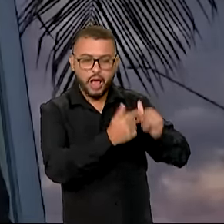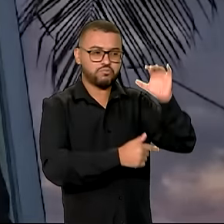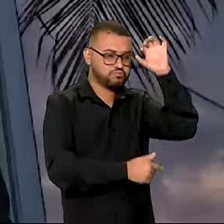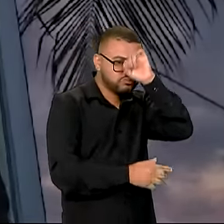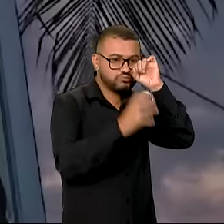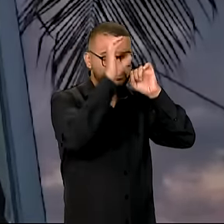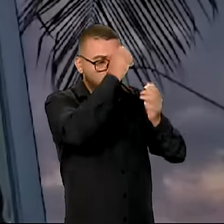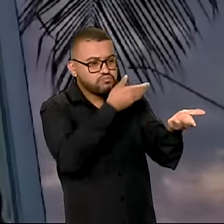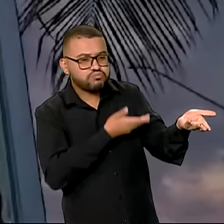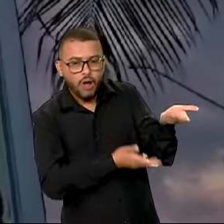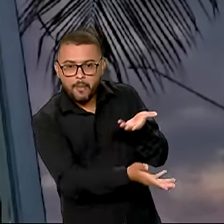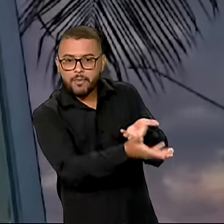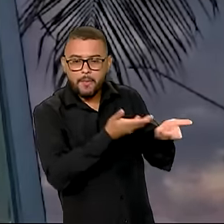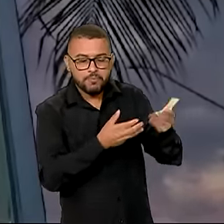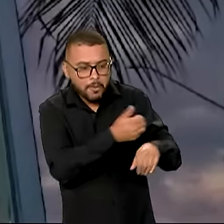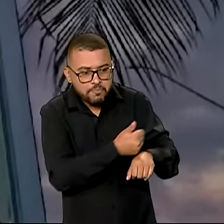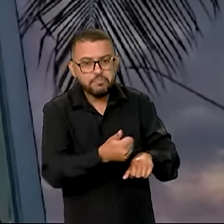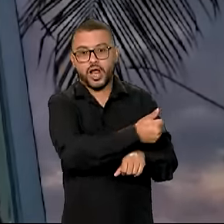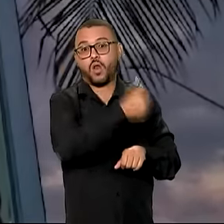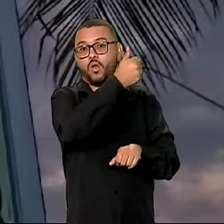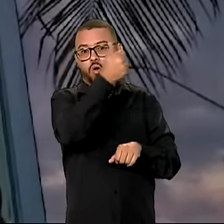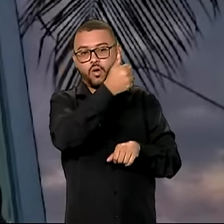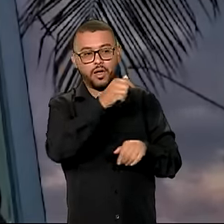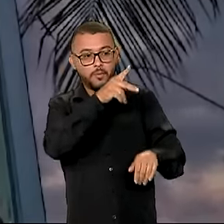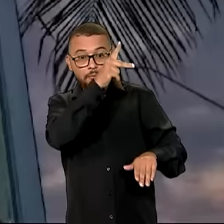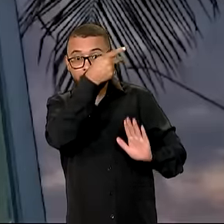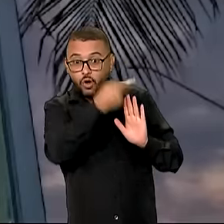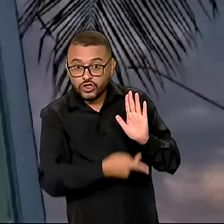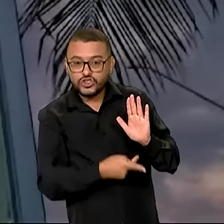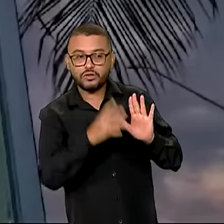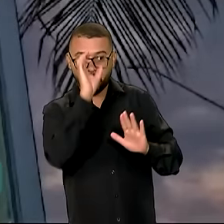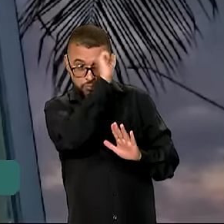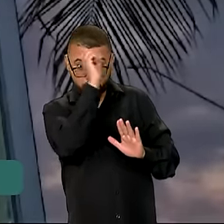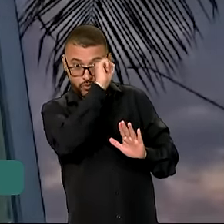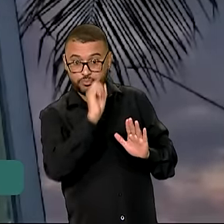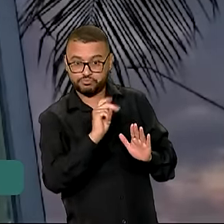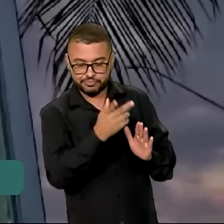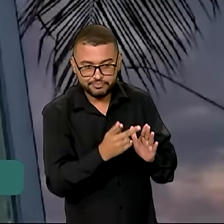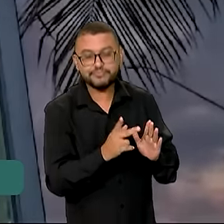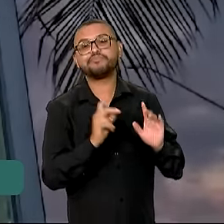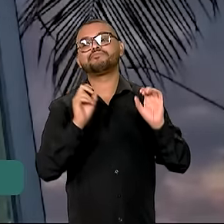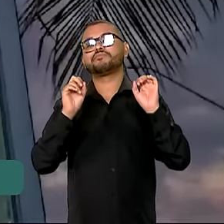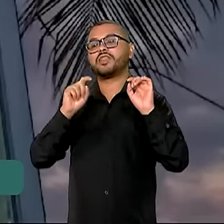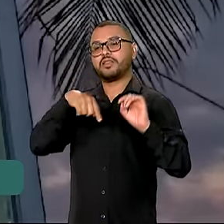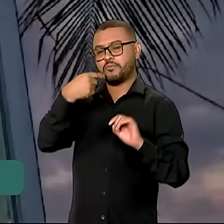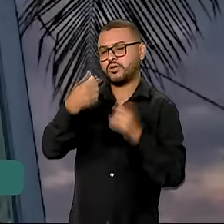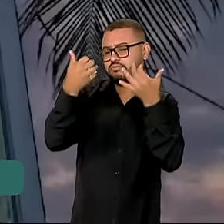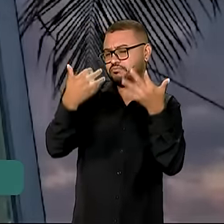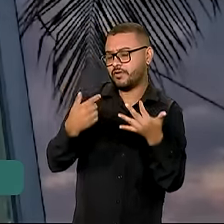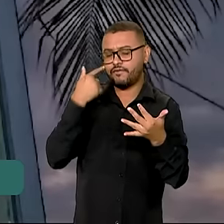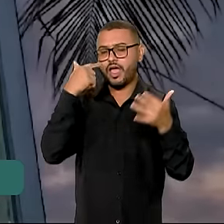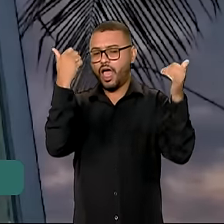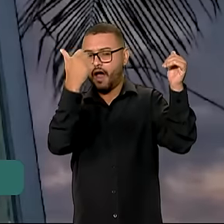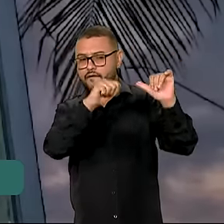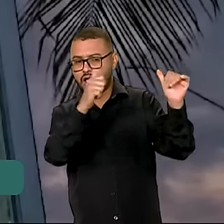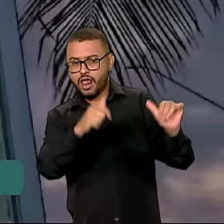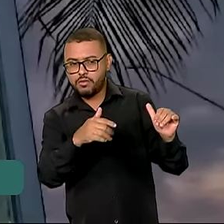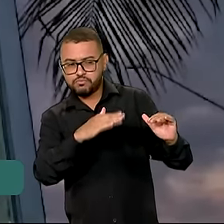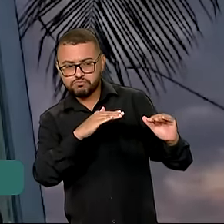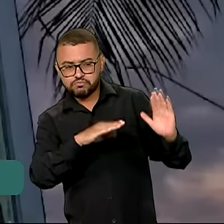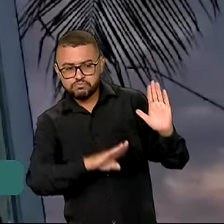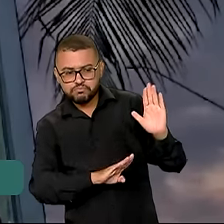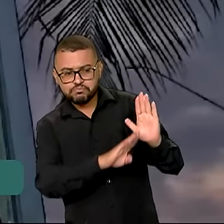aprendendo e estão se aperfeiçoando quando estão no programa de aprendizagem. É importante dizer também que a gente avalia esse crescimento